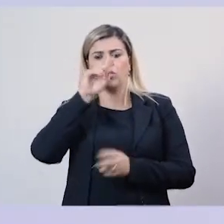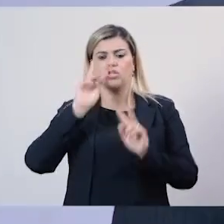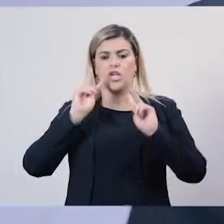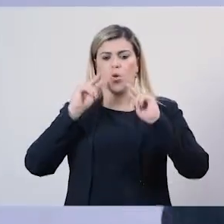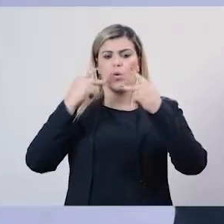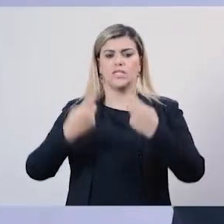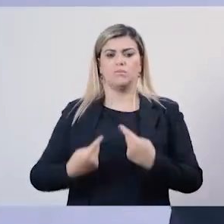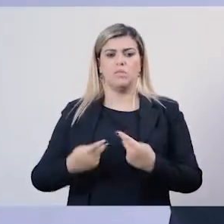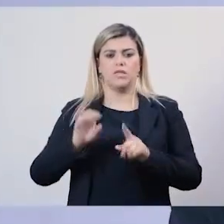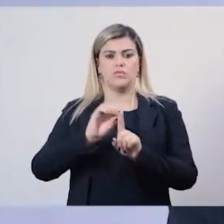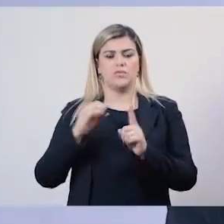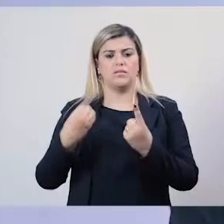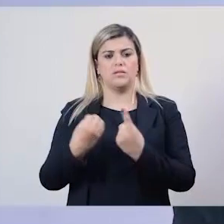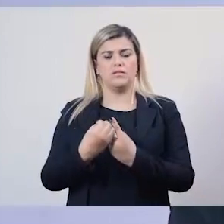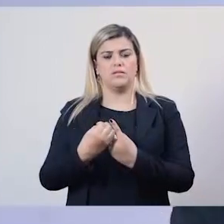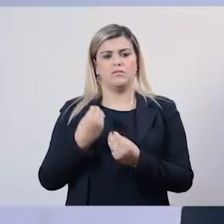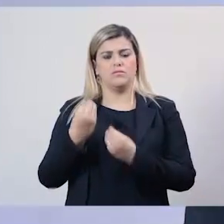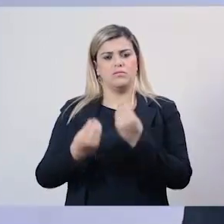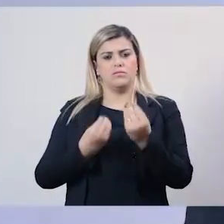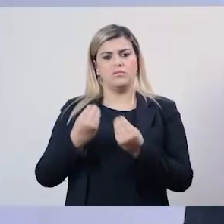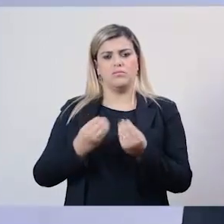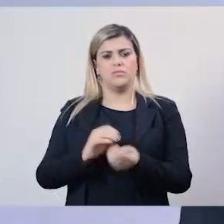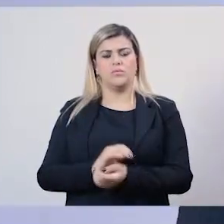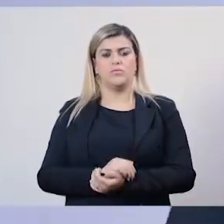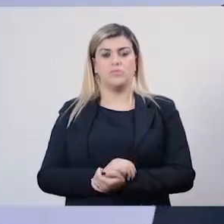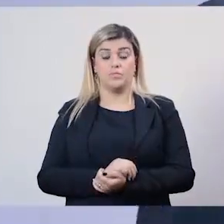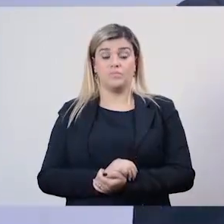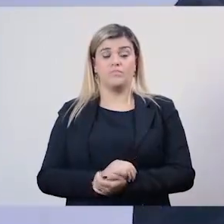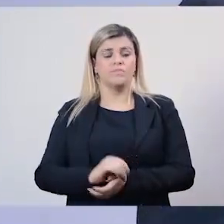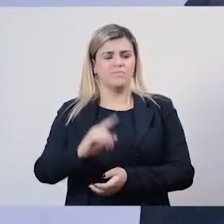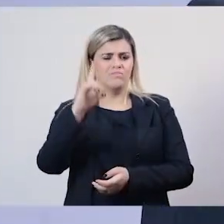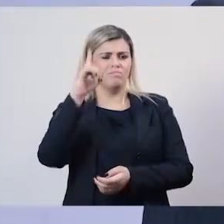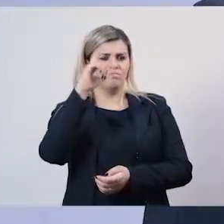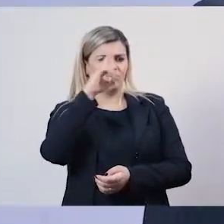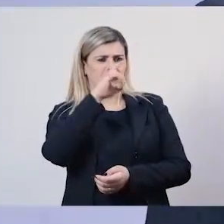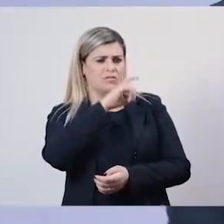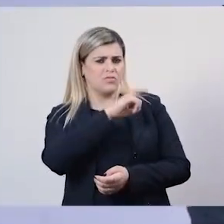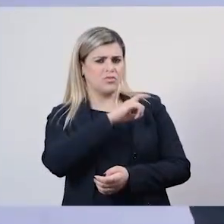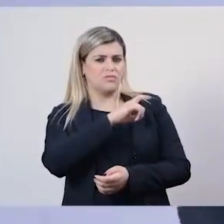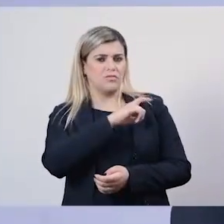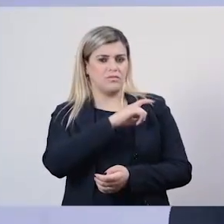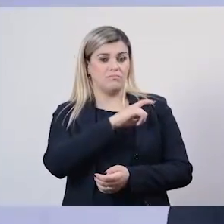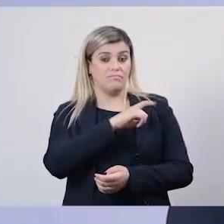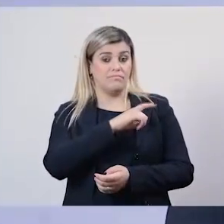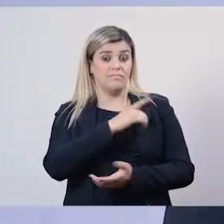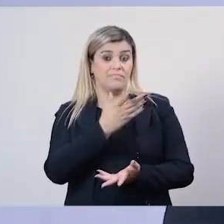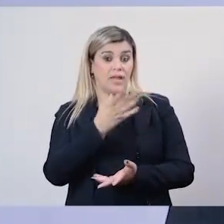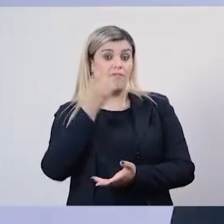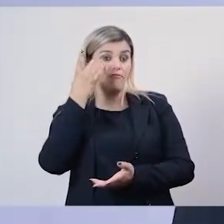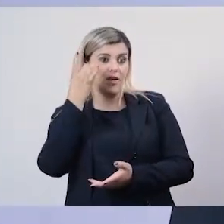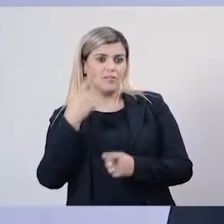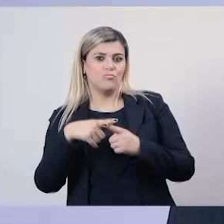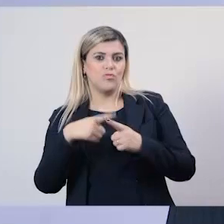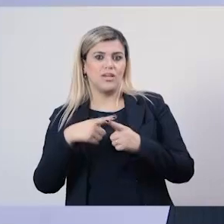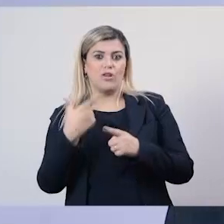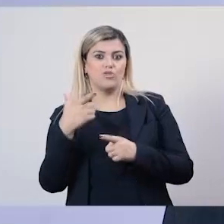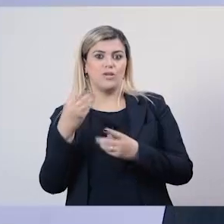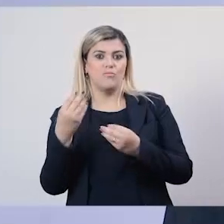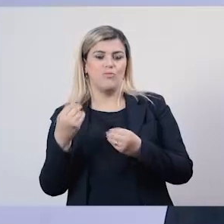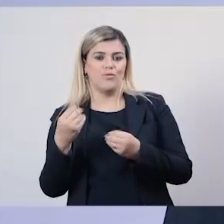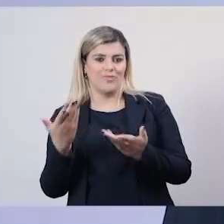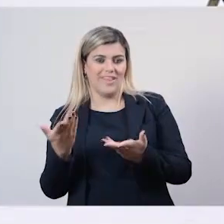que... É, foi bastante difícil. Fácil porque o mercado estava aberto, né? E nós éramos